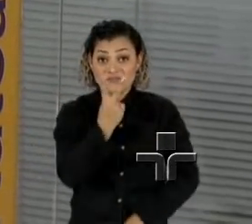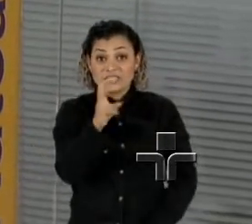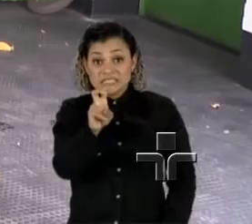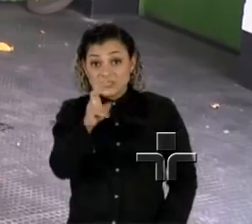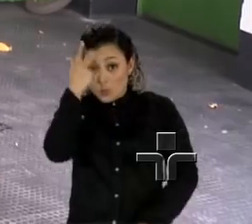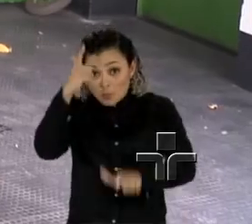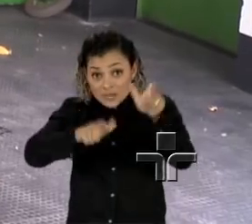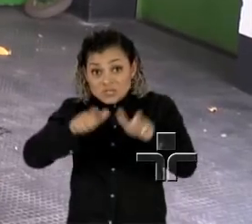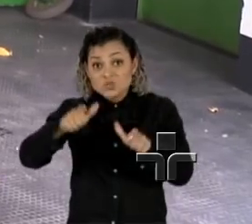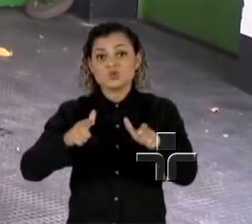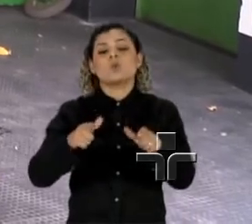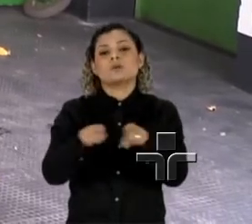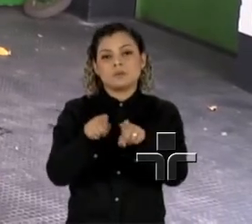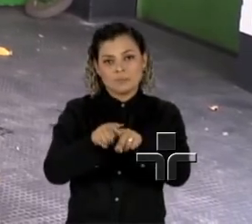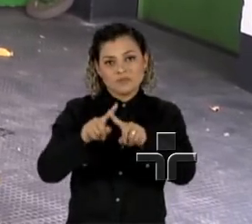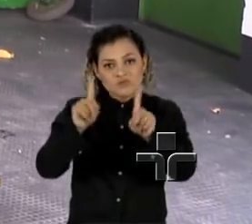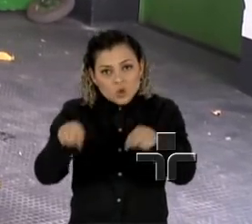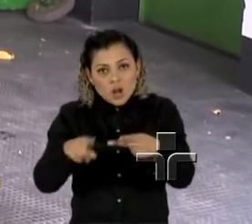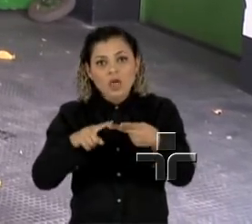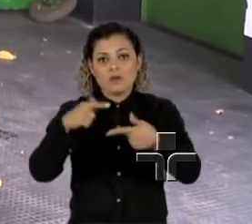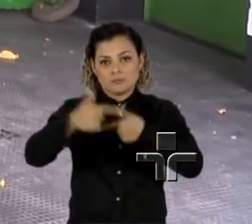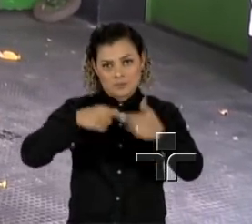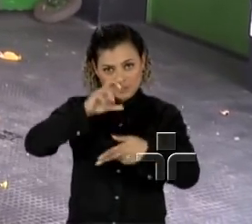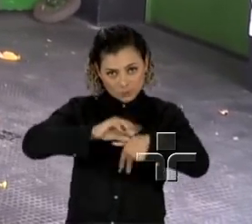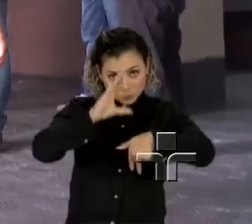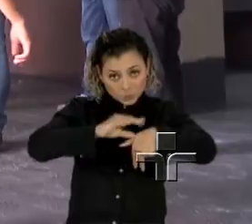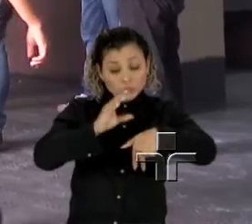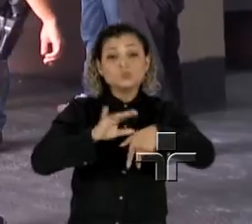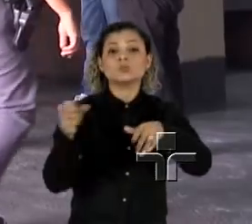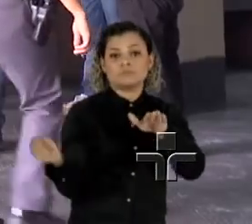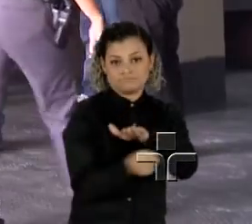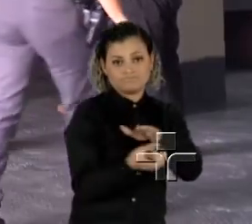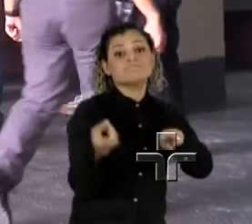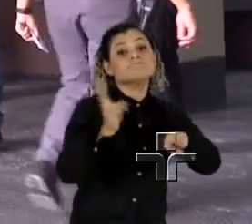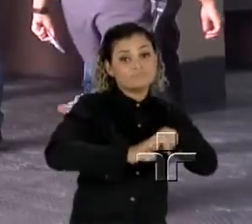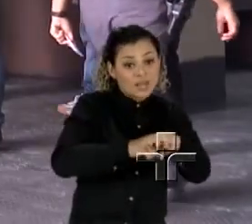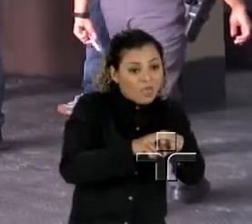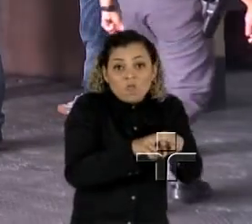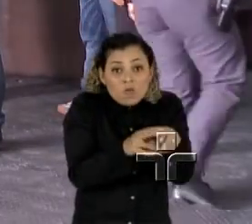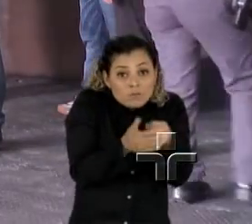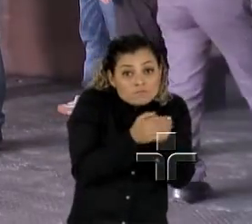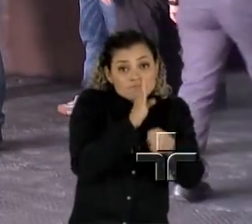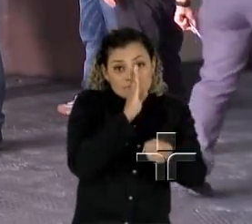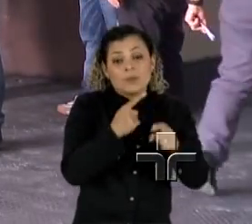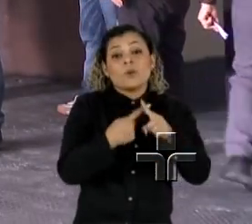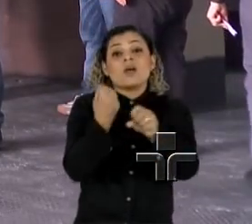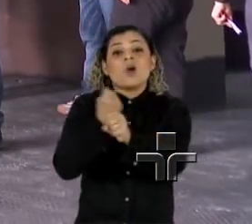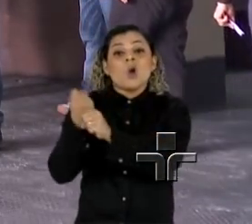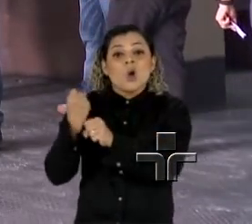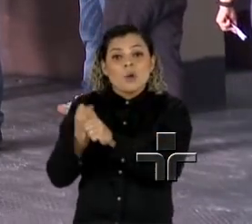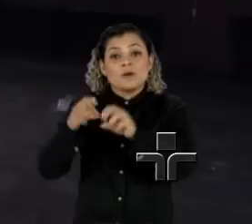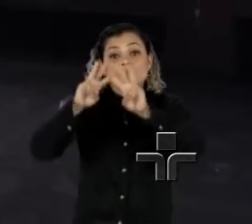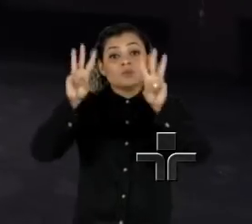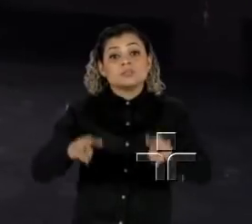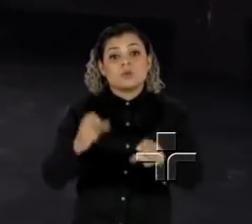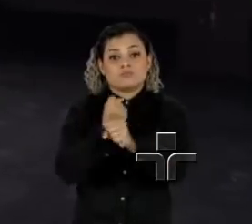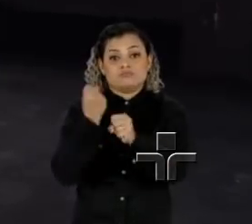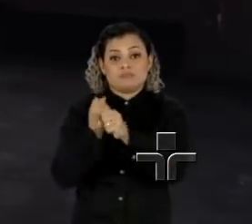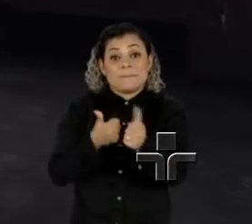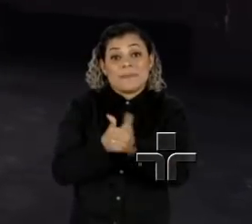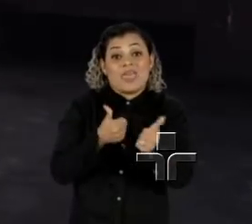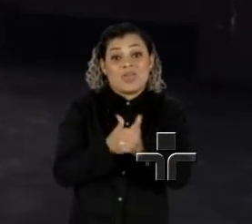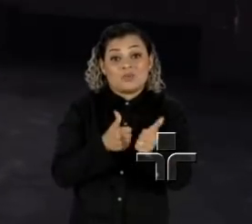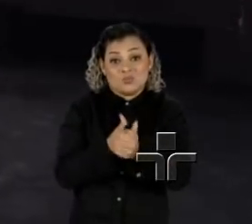colaboradores, entre seguranças funcionários da Fundação Padre Anchieta e prestadores de serviços da obra do museu, que está sendo construído